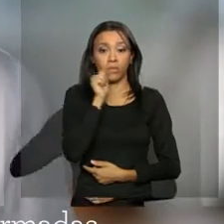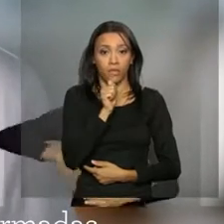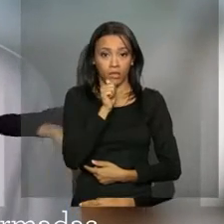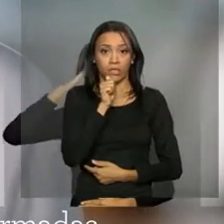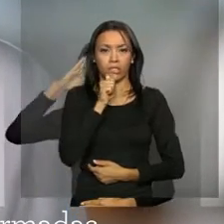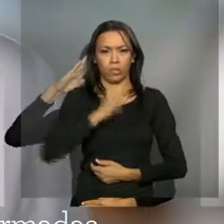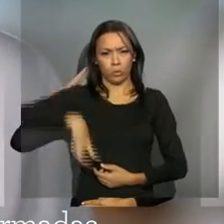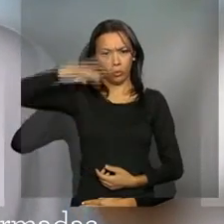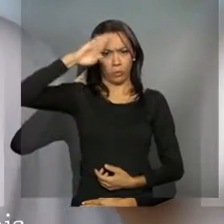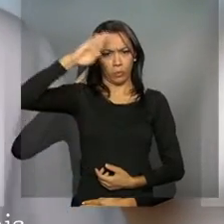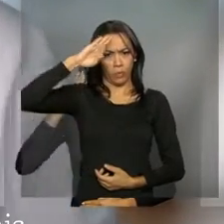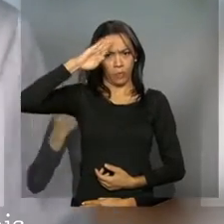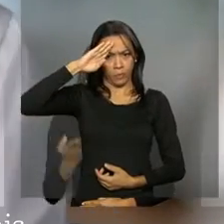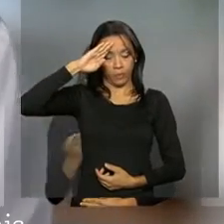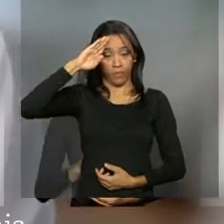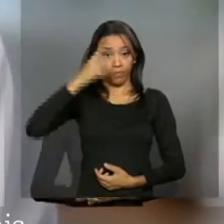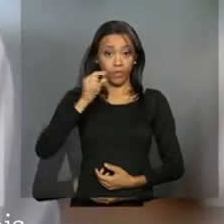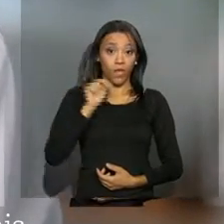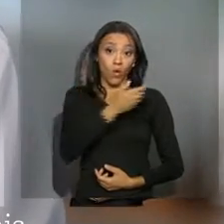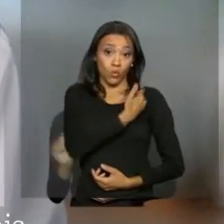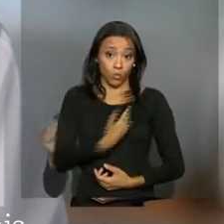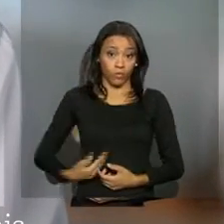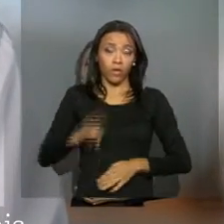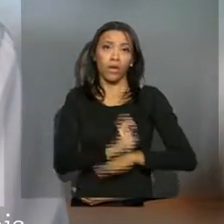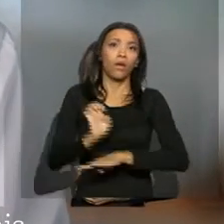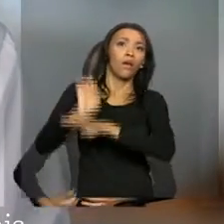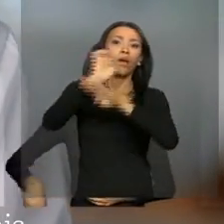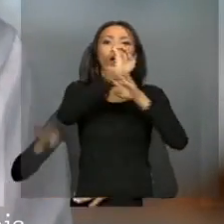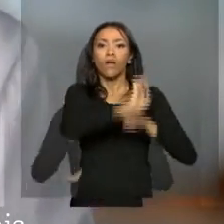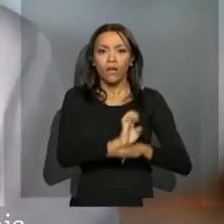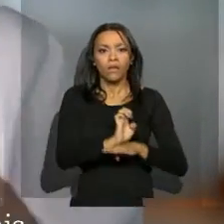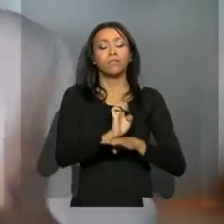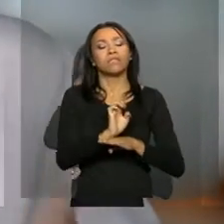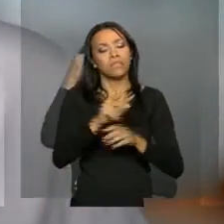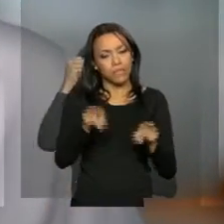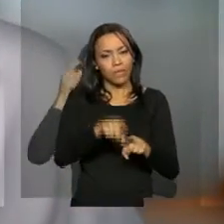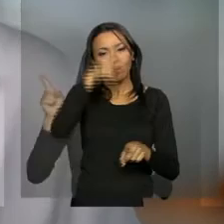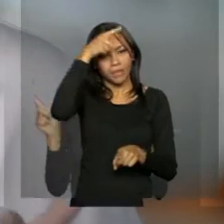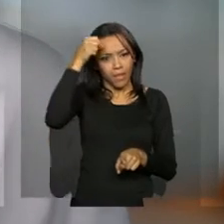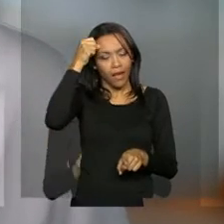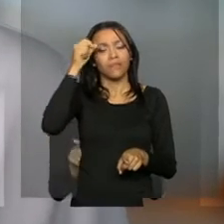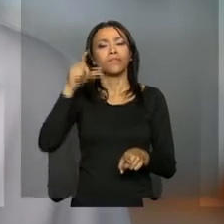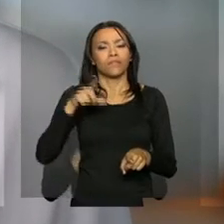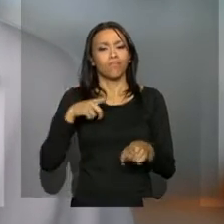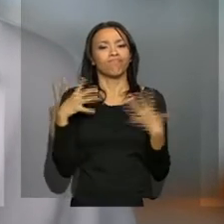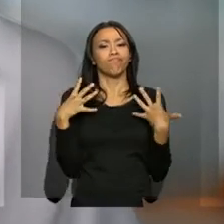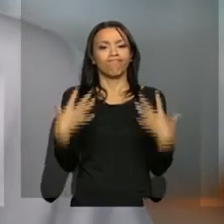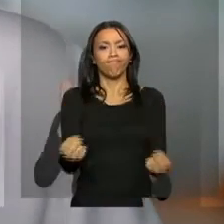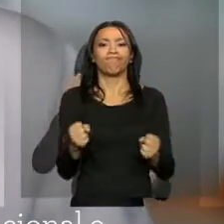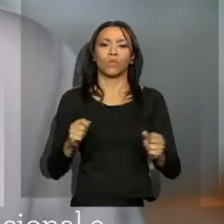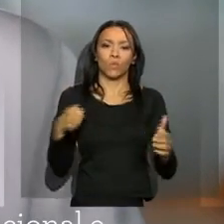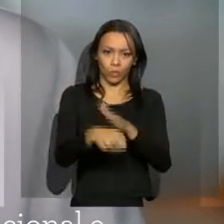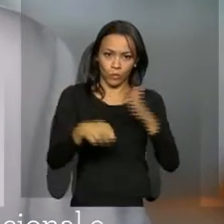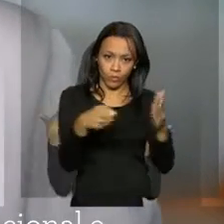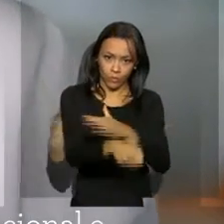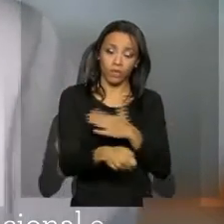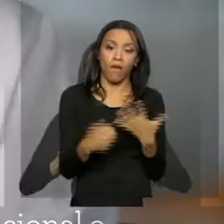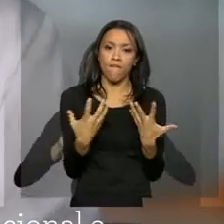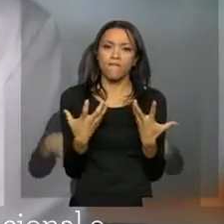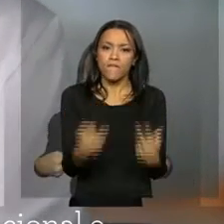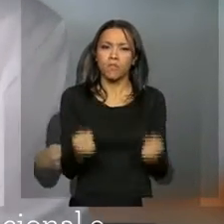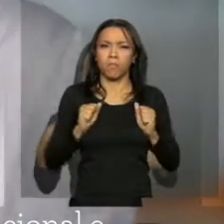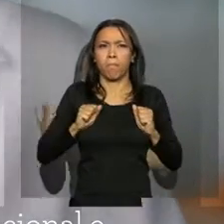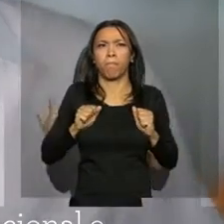Forças Armadas. Os governos estaduais e municipais também estão mobilizados. Vamos nos